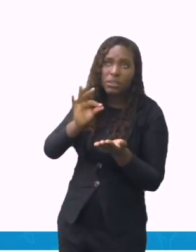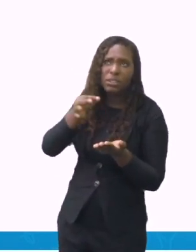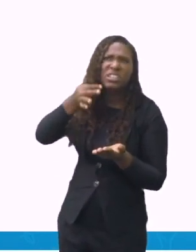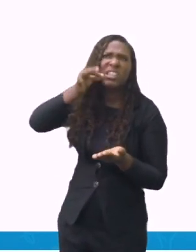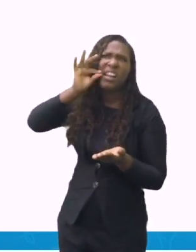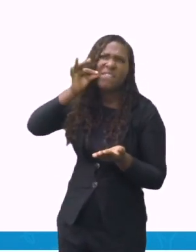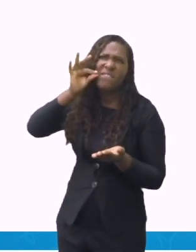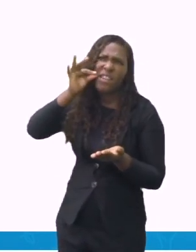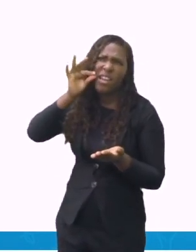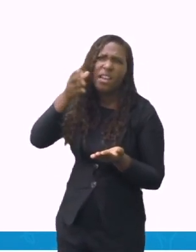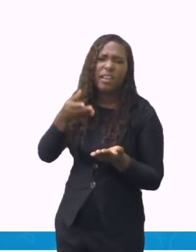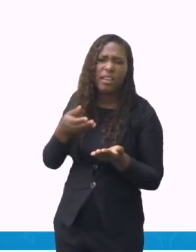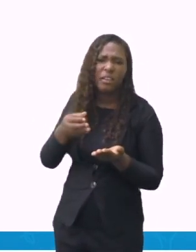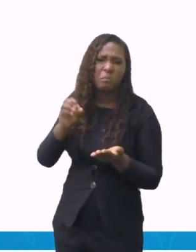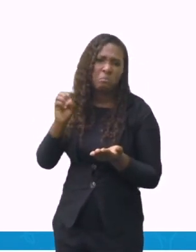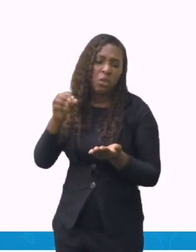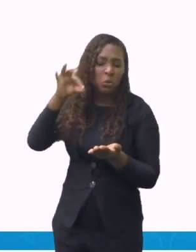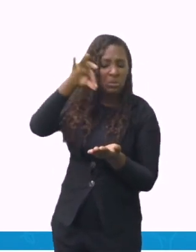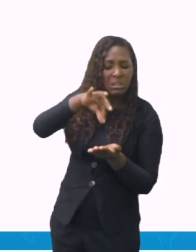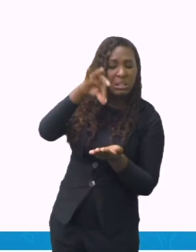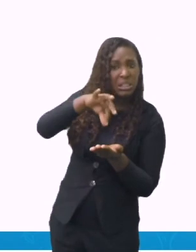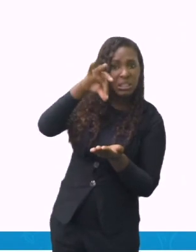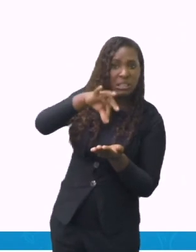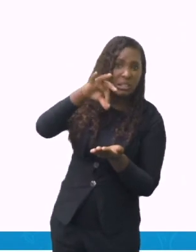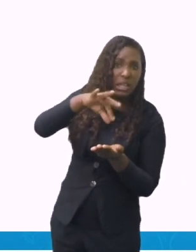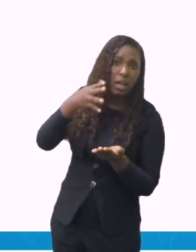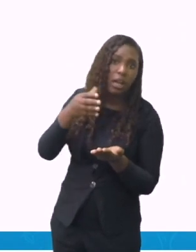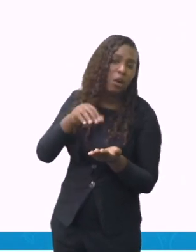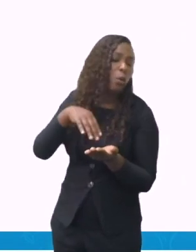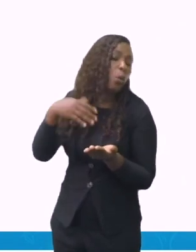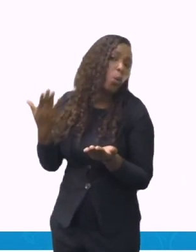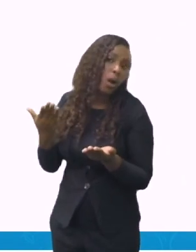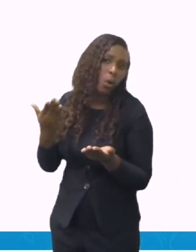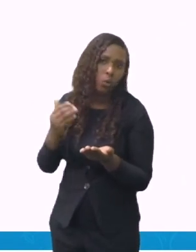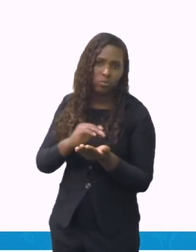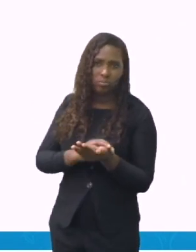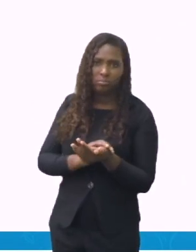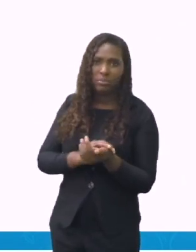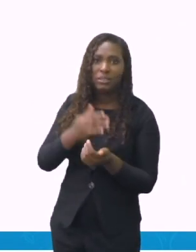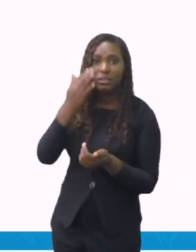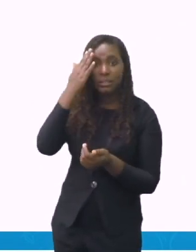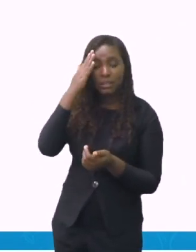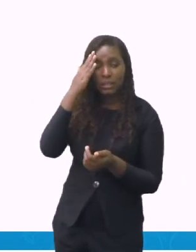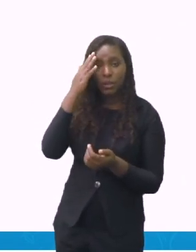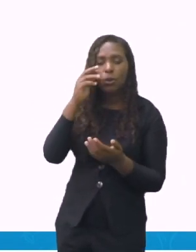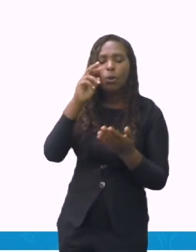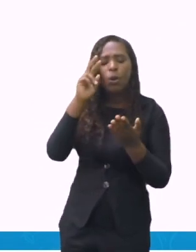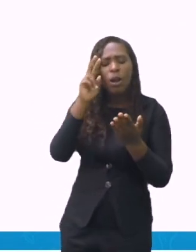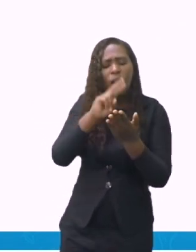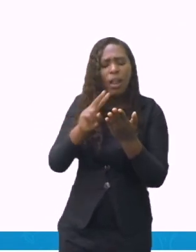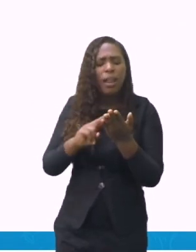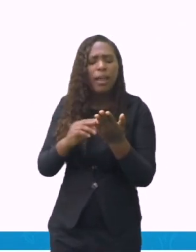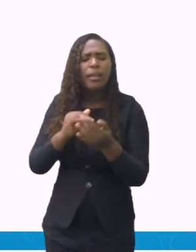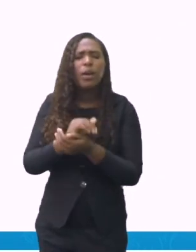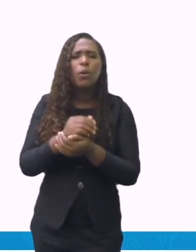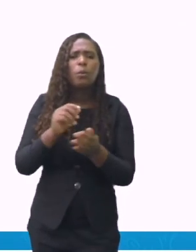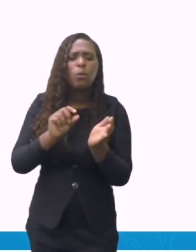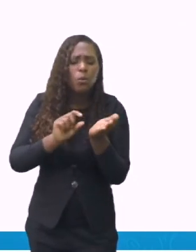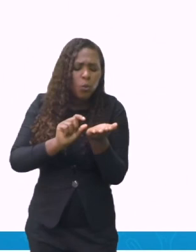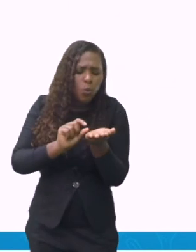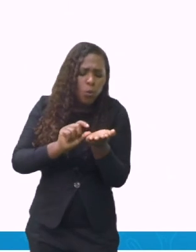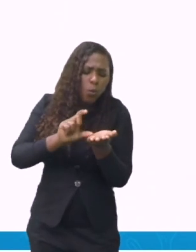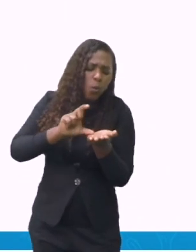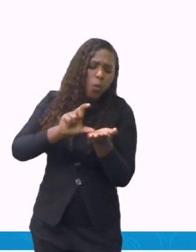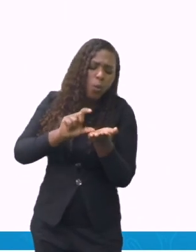café? Leia um pouco sobre o que é uma xícara de café? Qual é a medida que uma xícara de café nos dá? Muito importante isso.